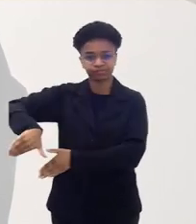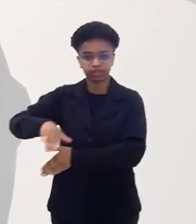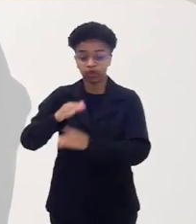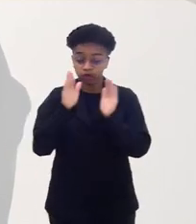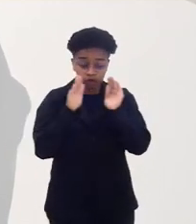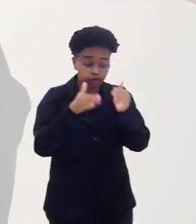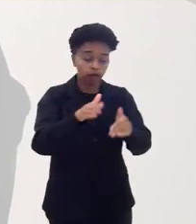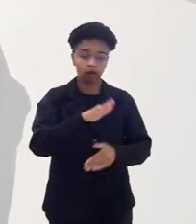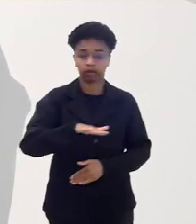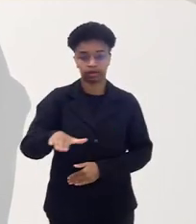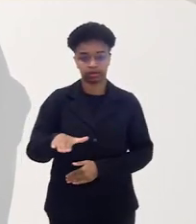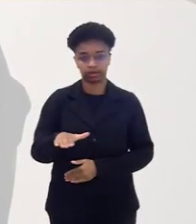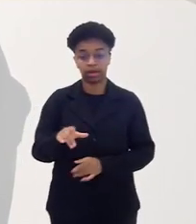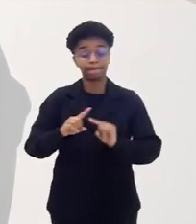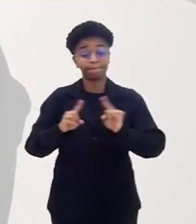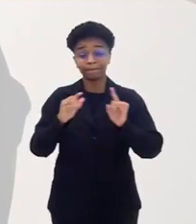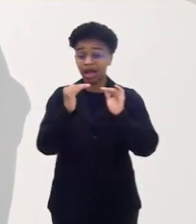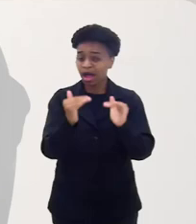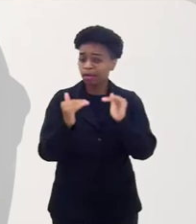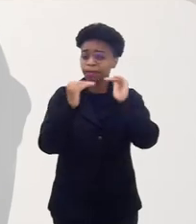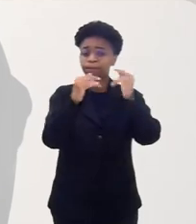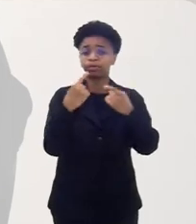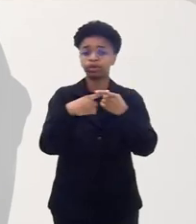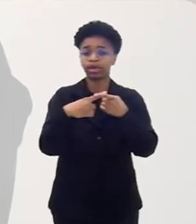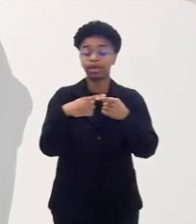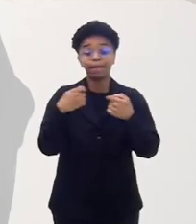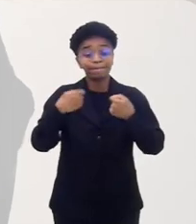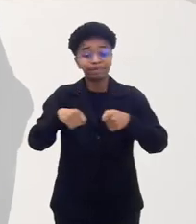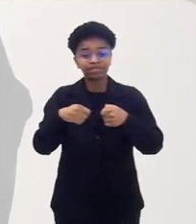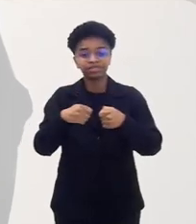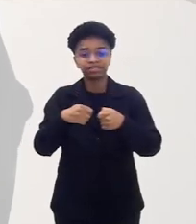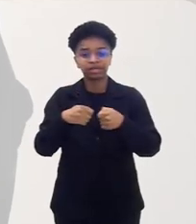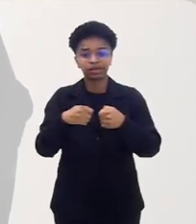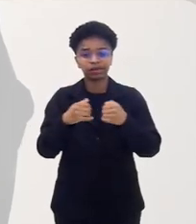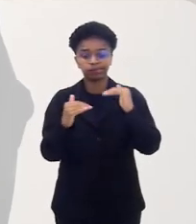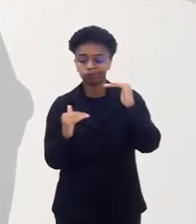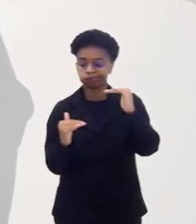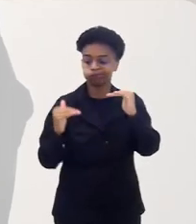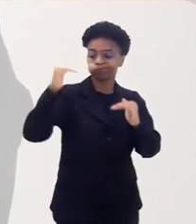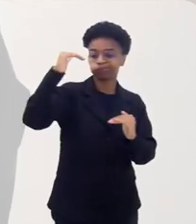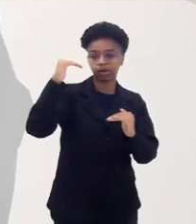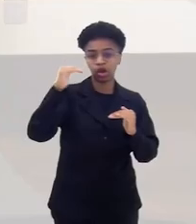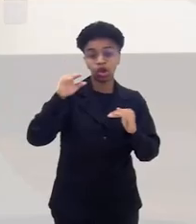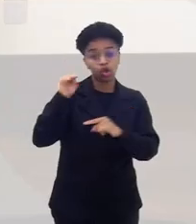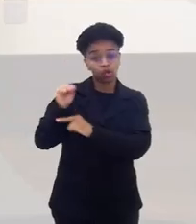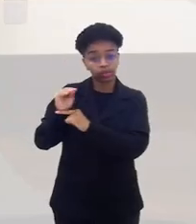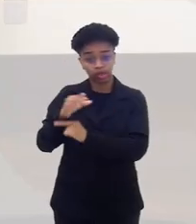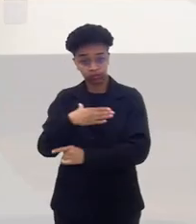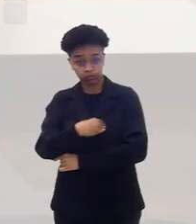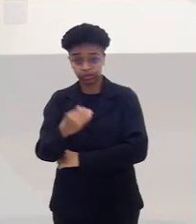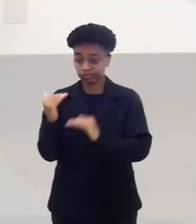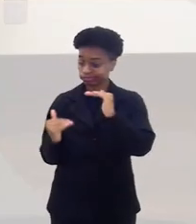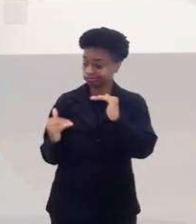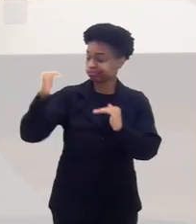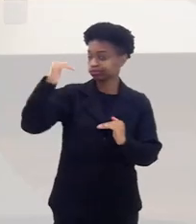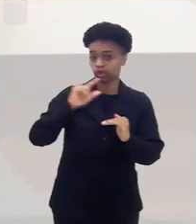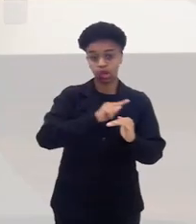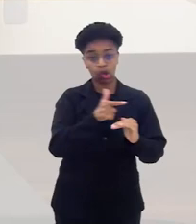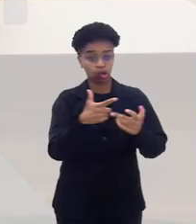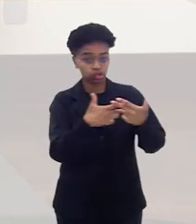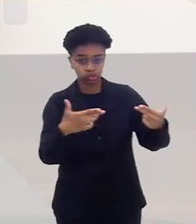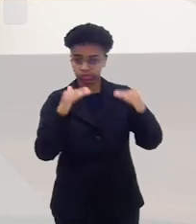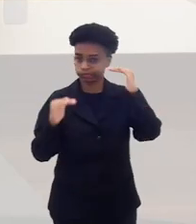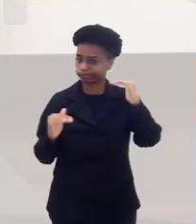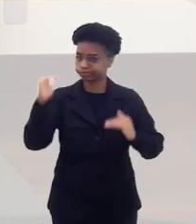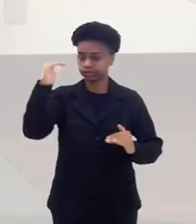E absoluta porque ele deve prevalecer sobre todas as outras coisas. É difícil